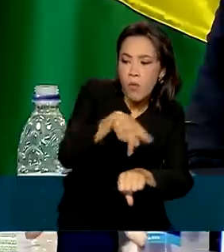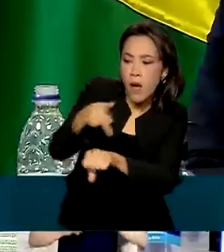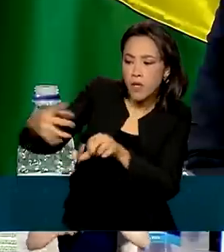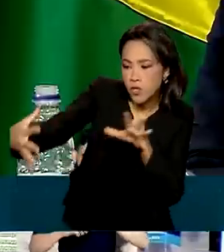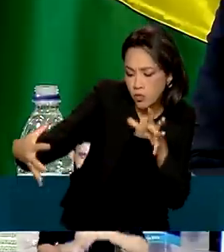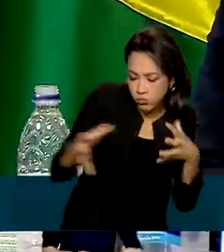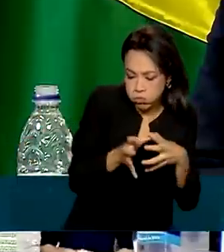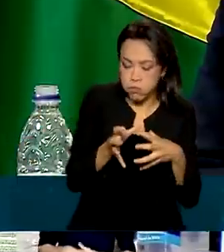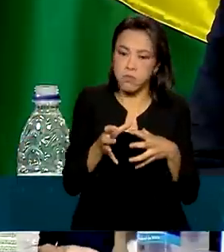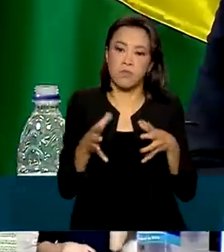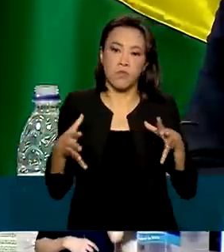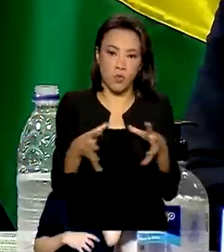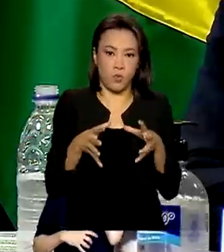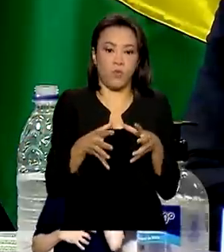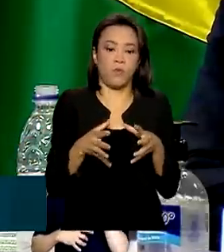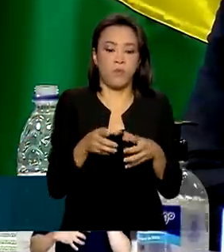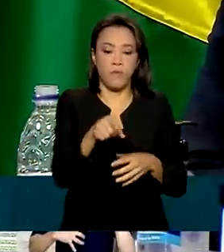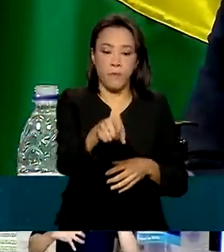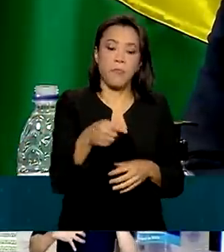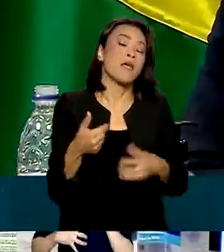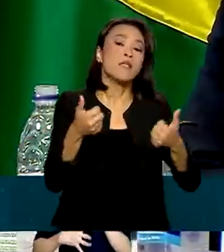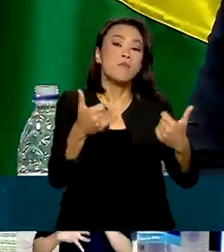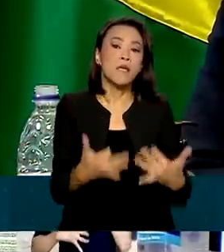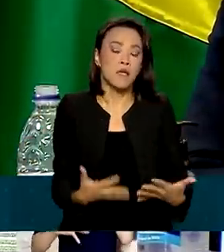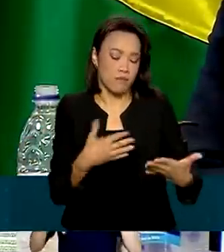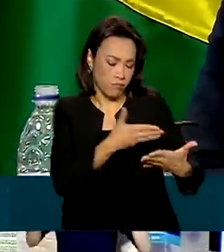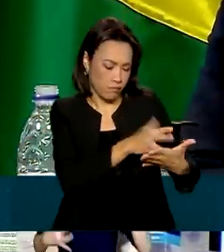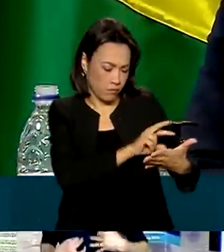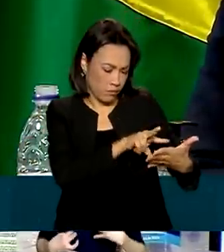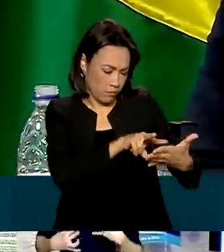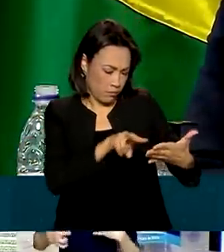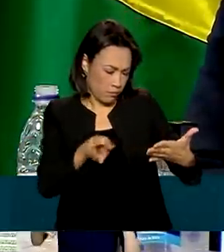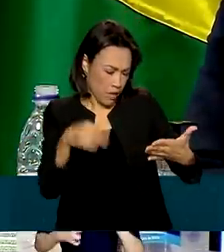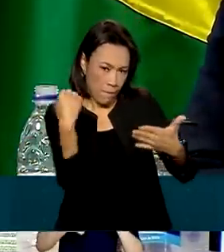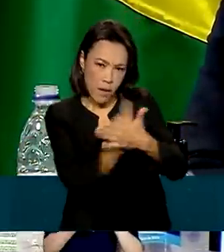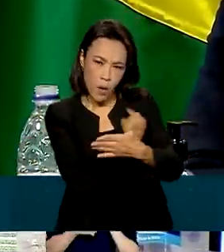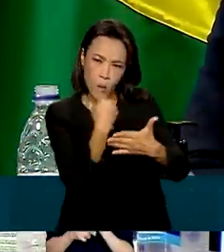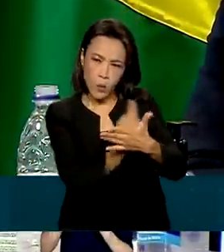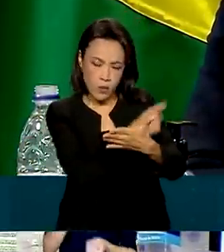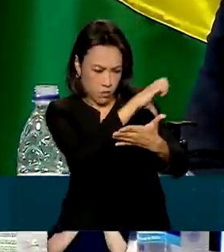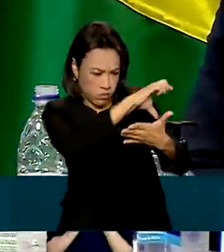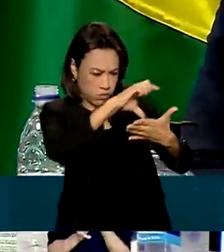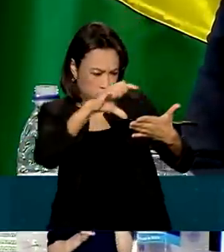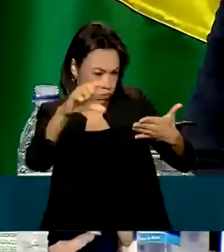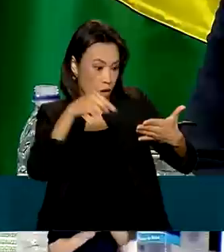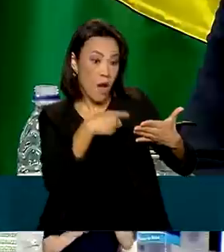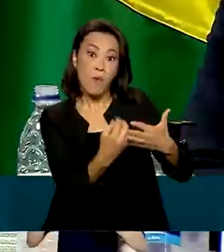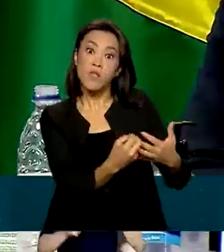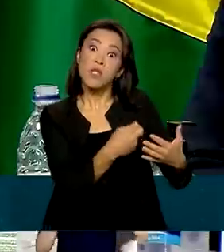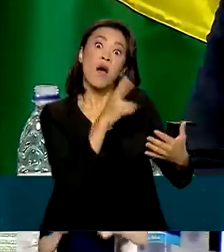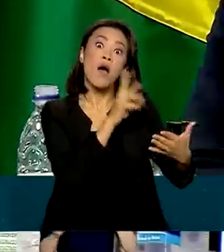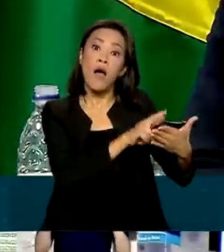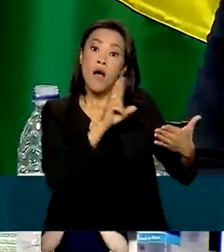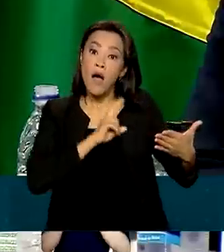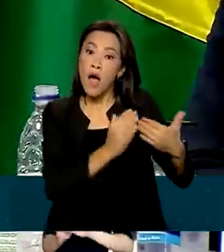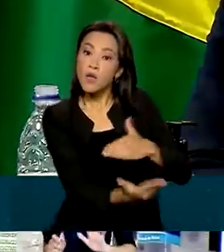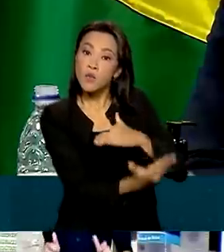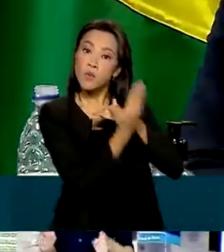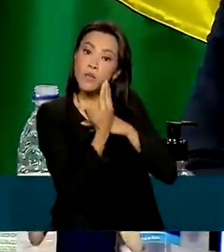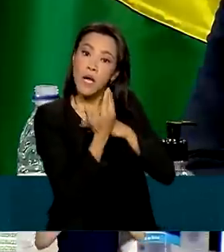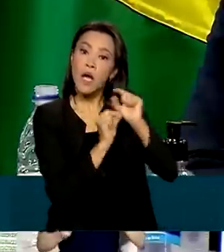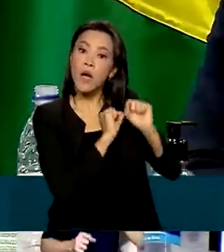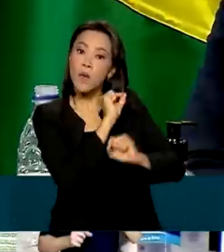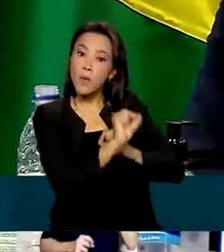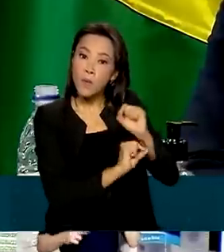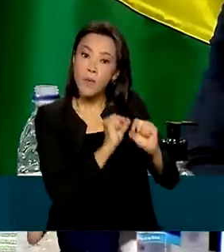Tais informações, se bem interpretadas, podem balizar tanto a elaboração de novas políticas quanto o aprimoramento das